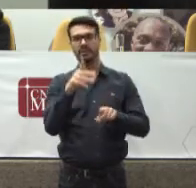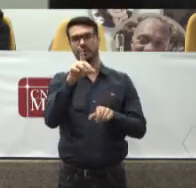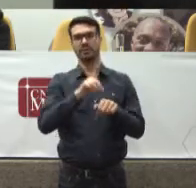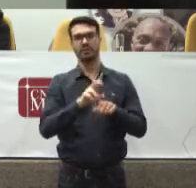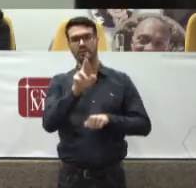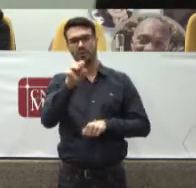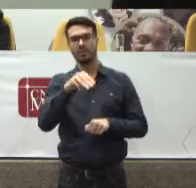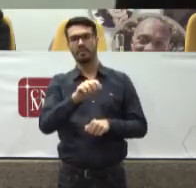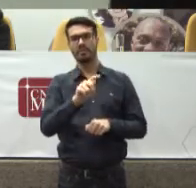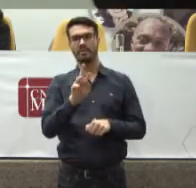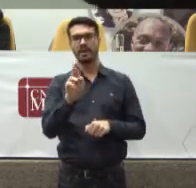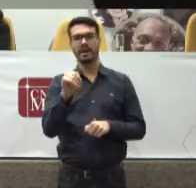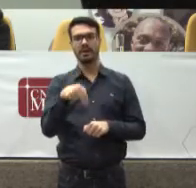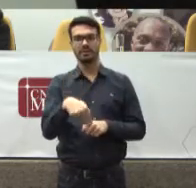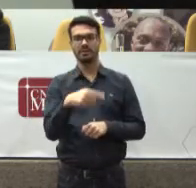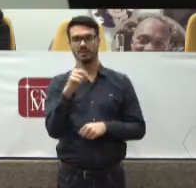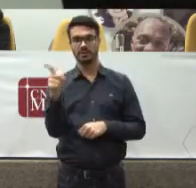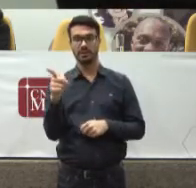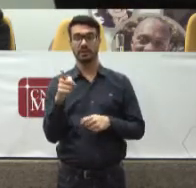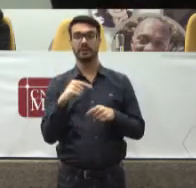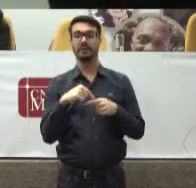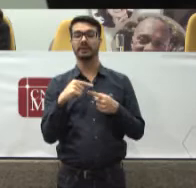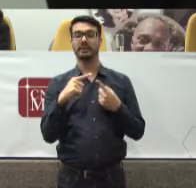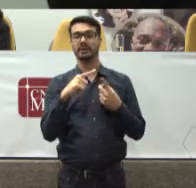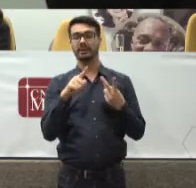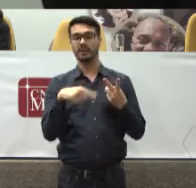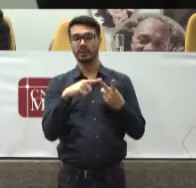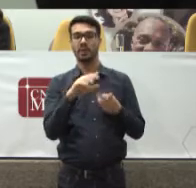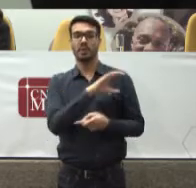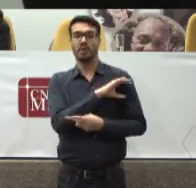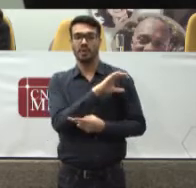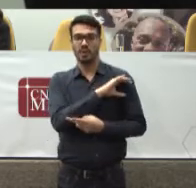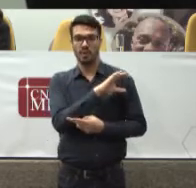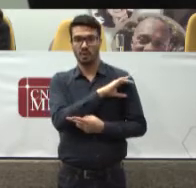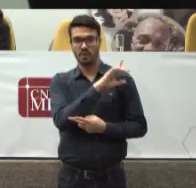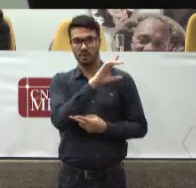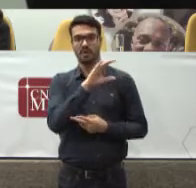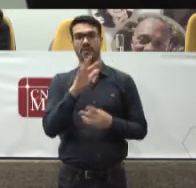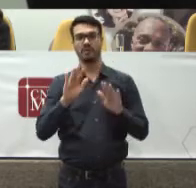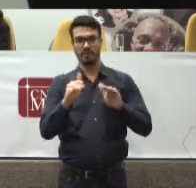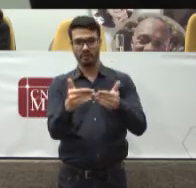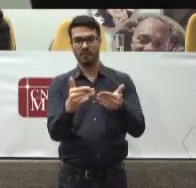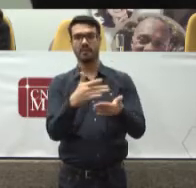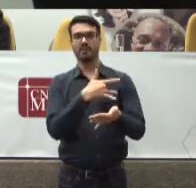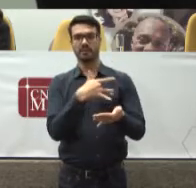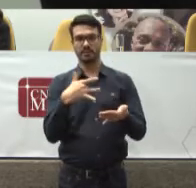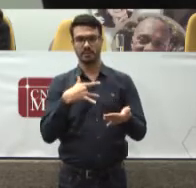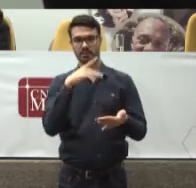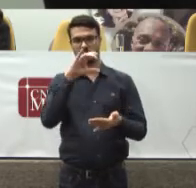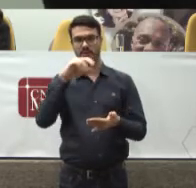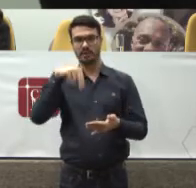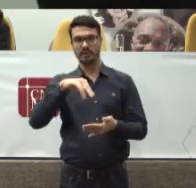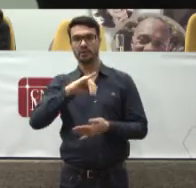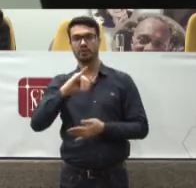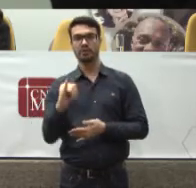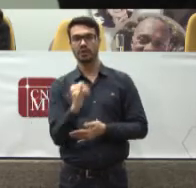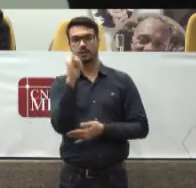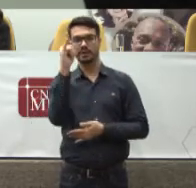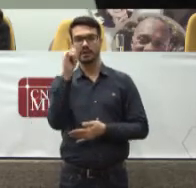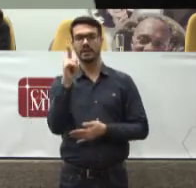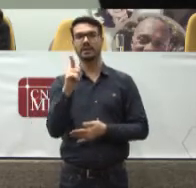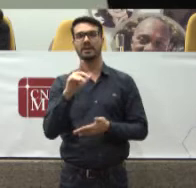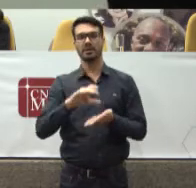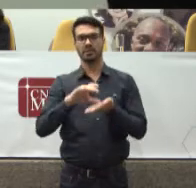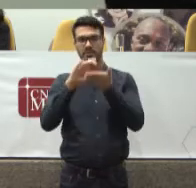Desembargador Coordenador Do Comitê Do Fórum da Saúde Do CNJ No Estado do Rio Grande do Sul